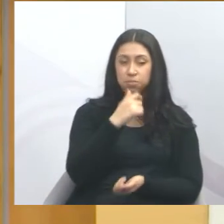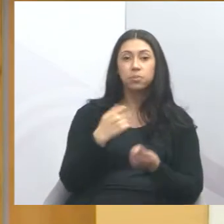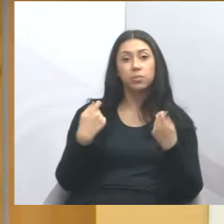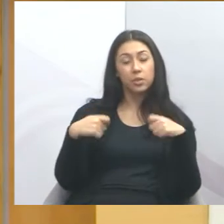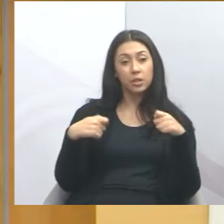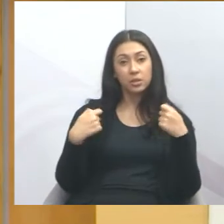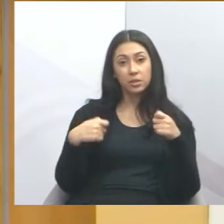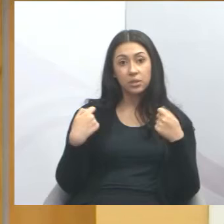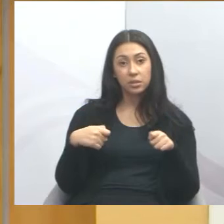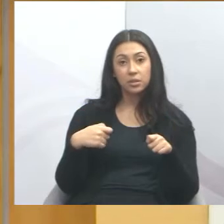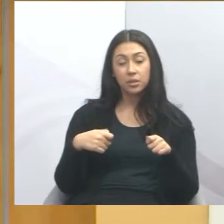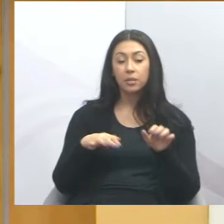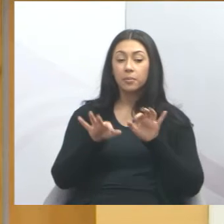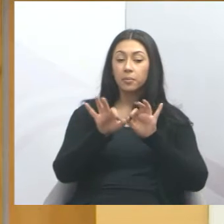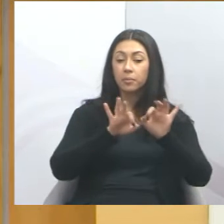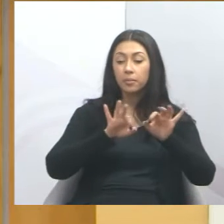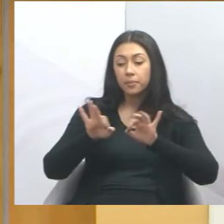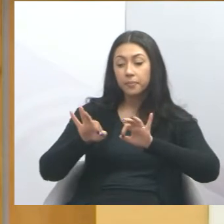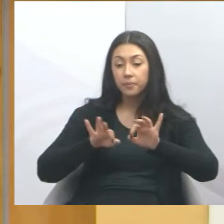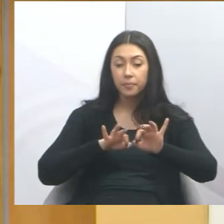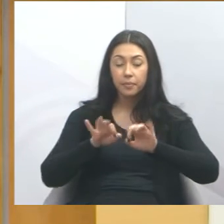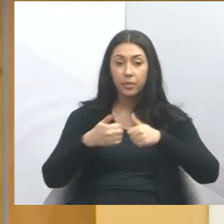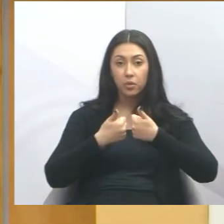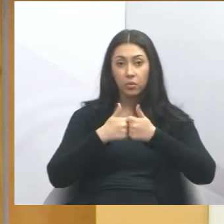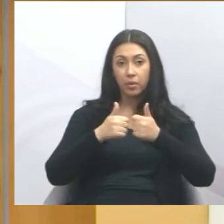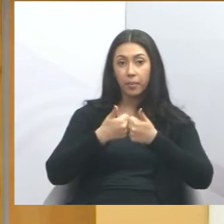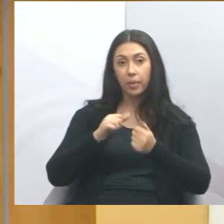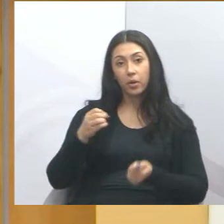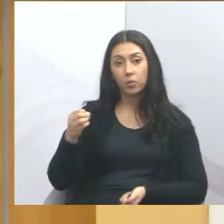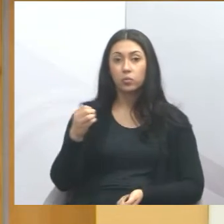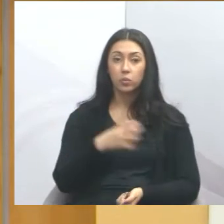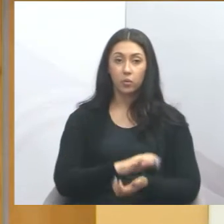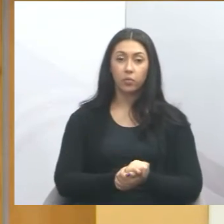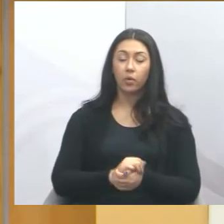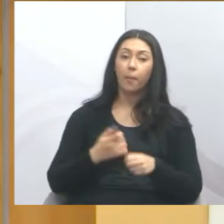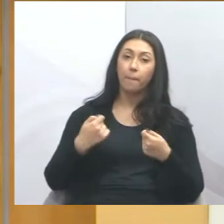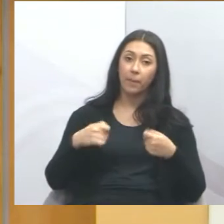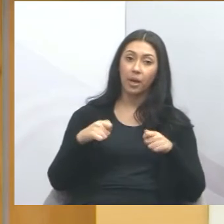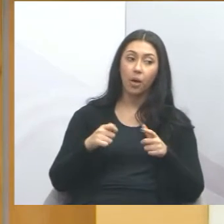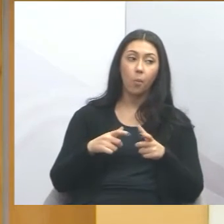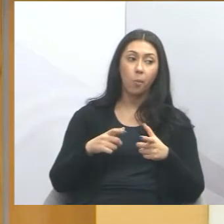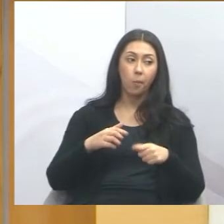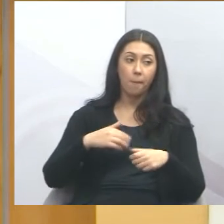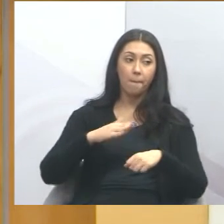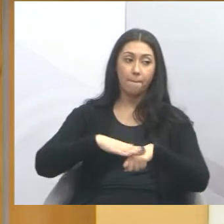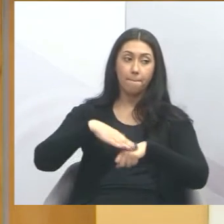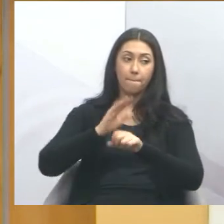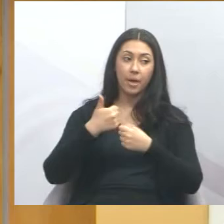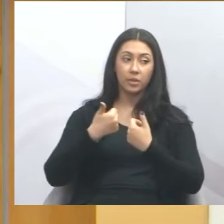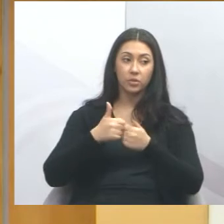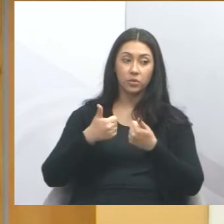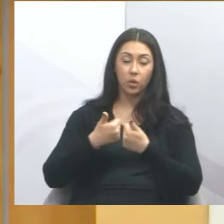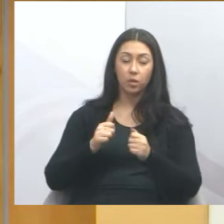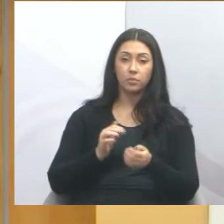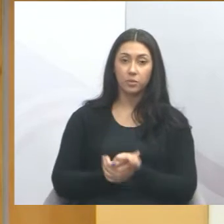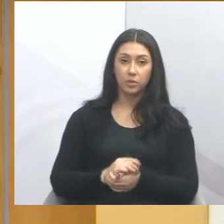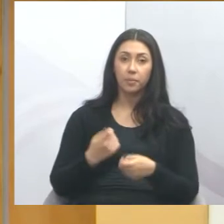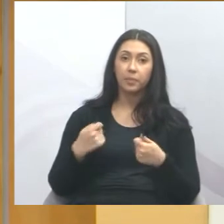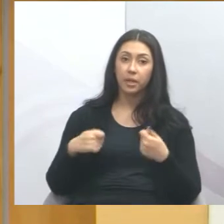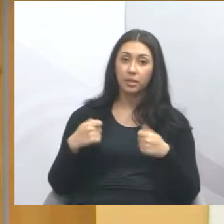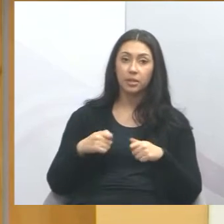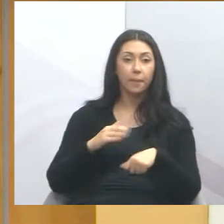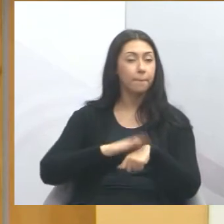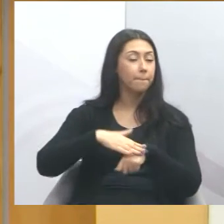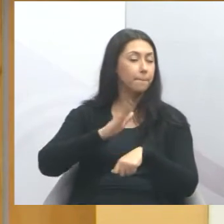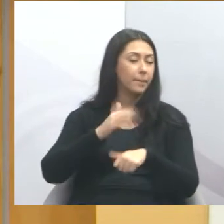preciso remodelar o transporte público de Jacareí, é preciso aumentar as linhas, é preciso aumentar